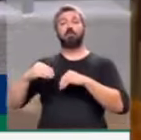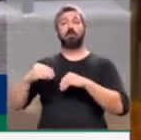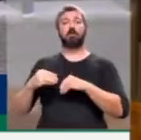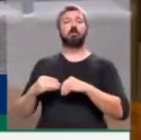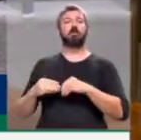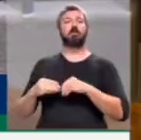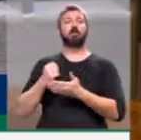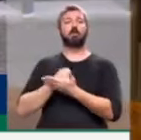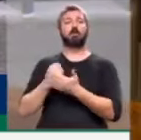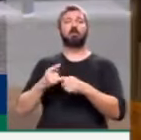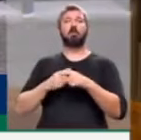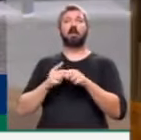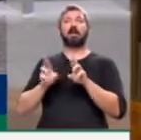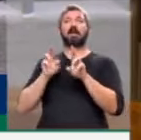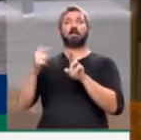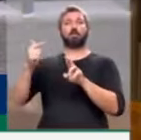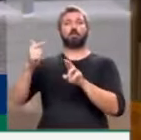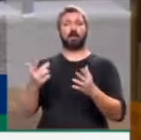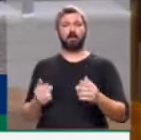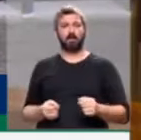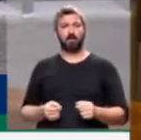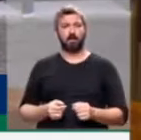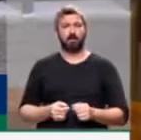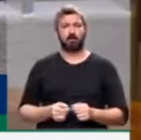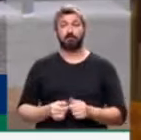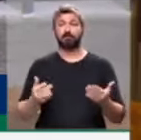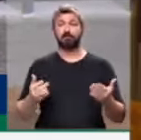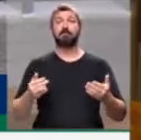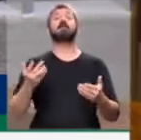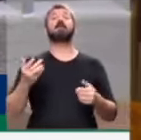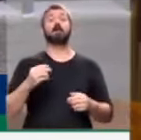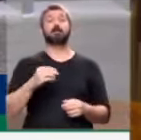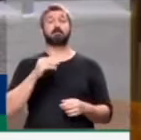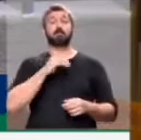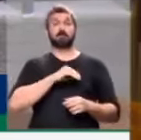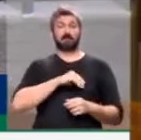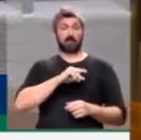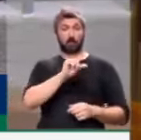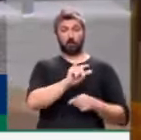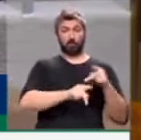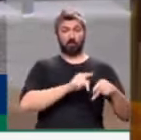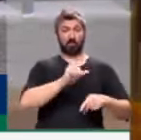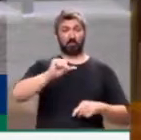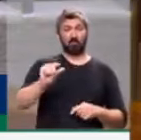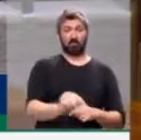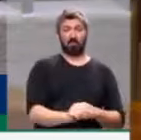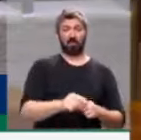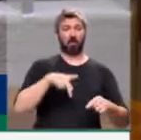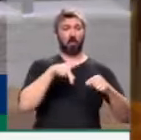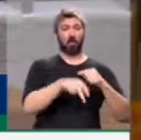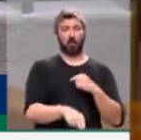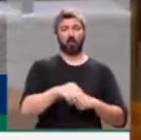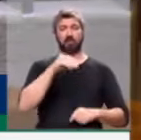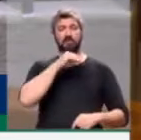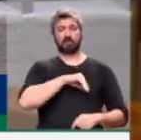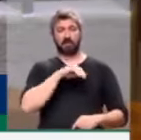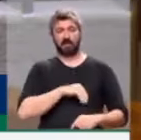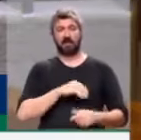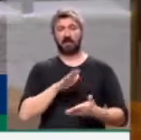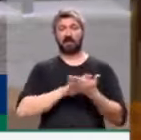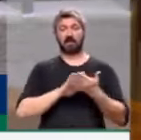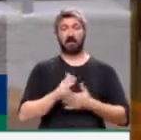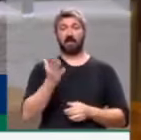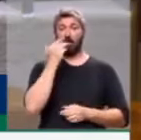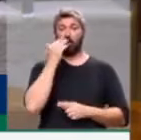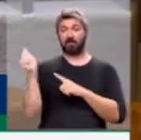mais porque não têm esperança de achar. Nós não estaríamos com a renda da população baixa, com os salários cortados e não estaríamos com a